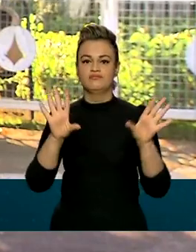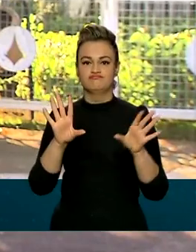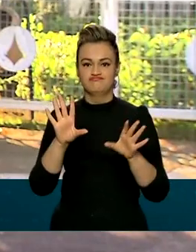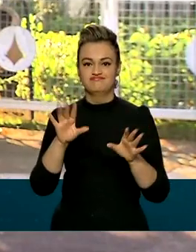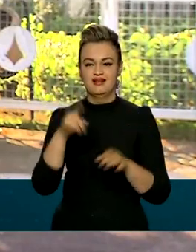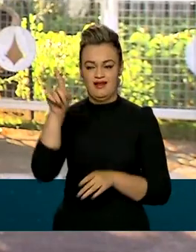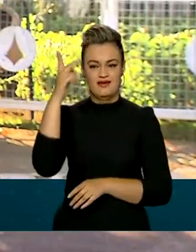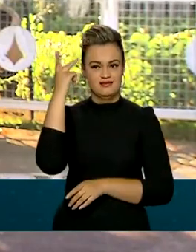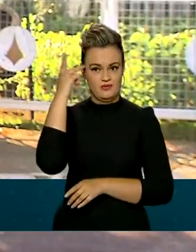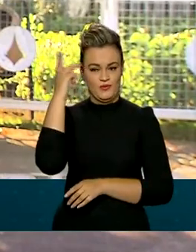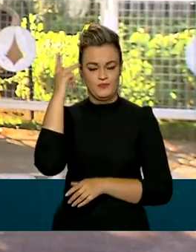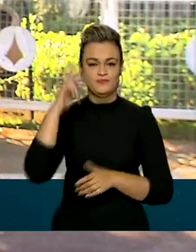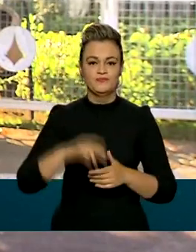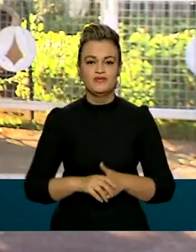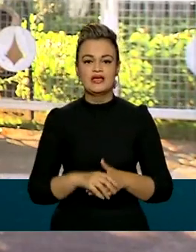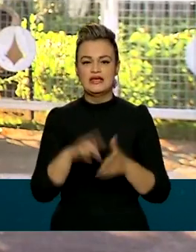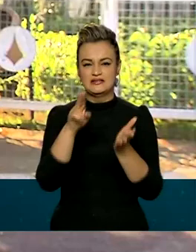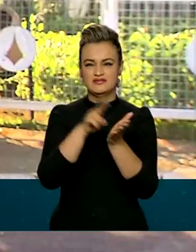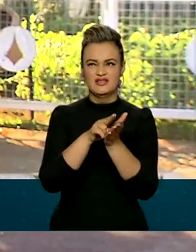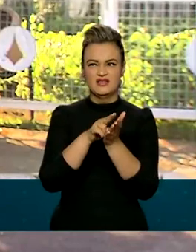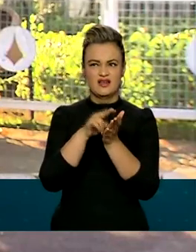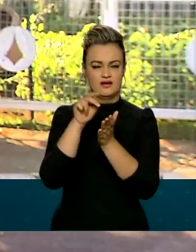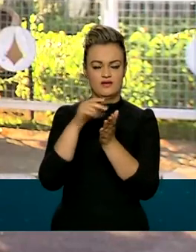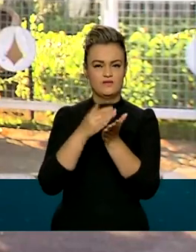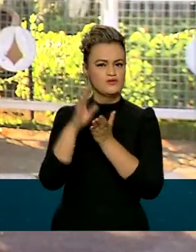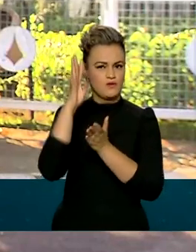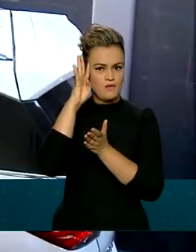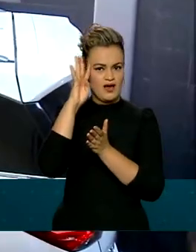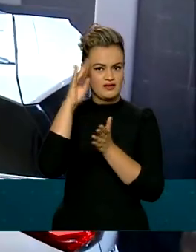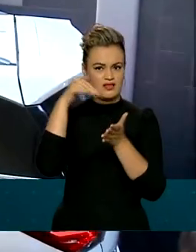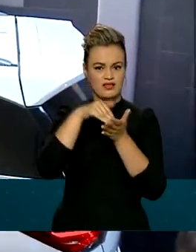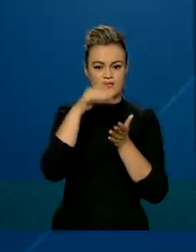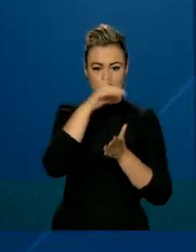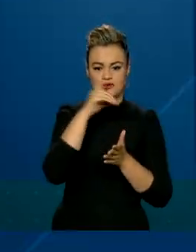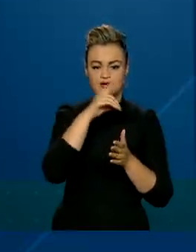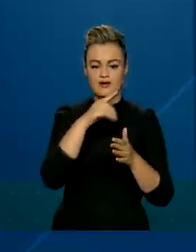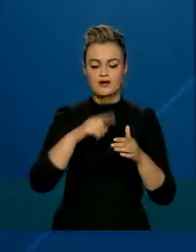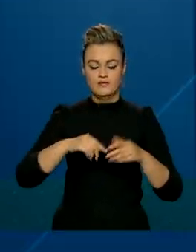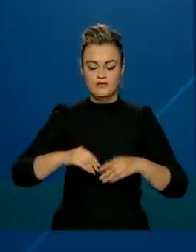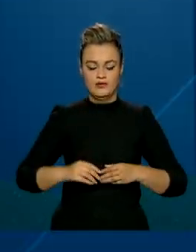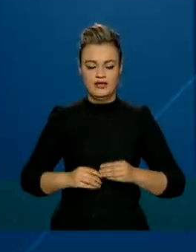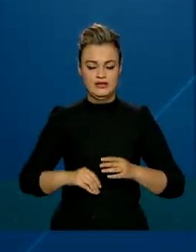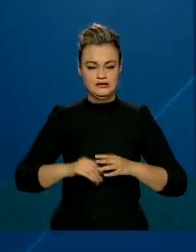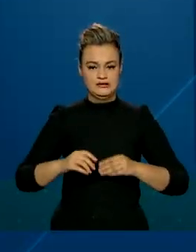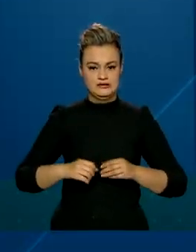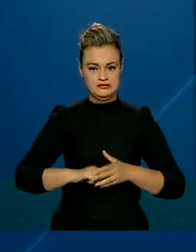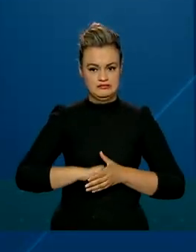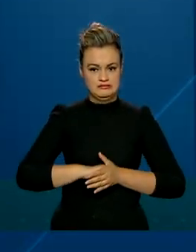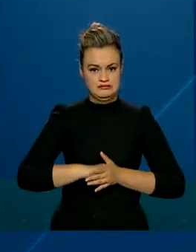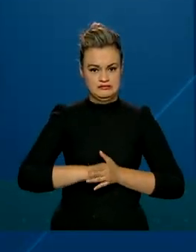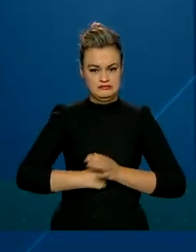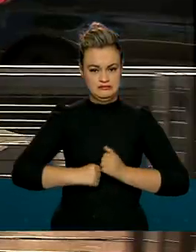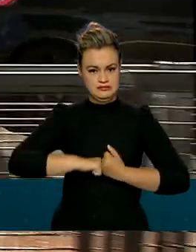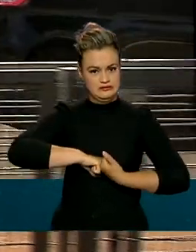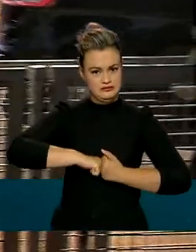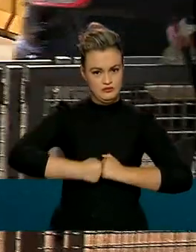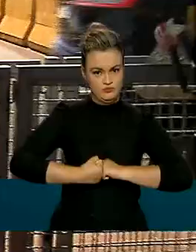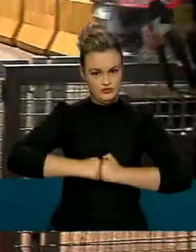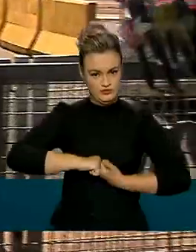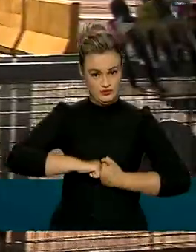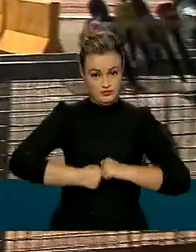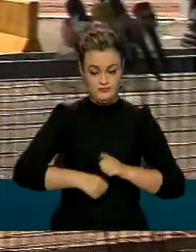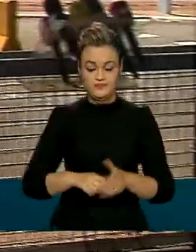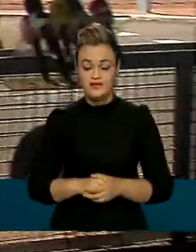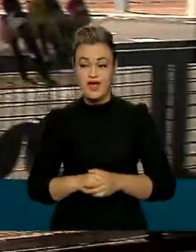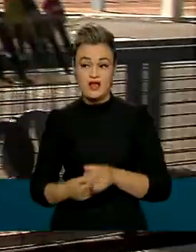em São Paulo, onde estava internado desde quarta-feira para tratar uma obstrução no intestino. O presidente embarcou de volta à